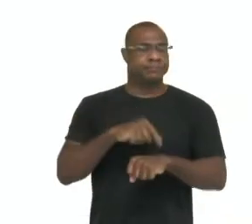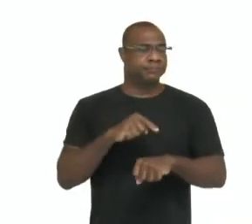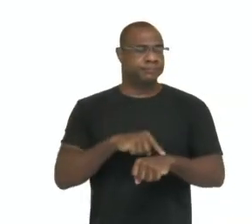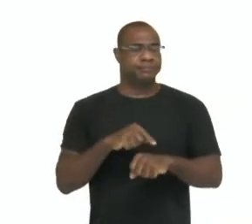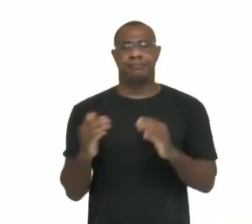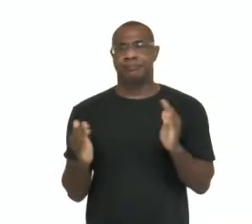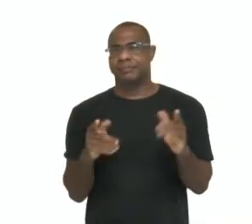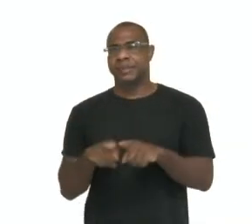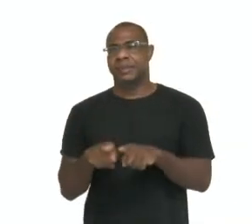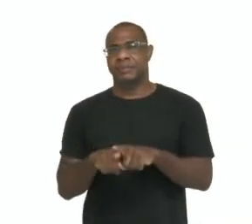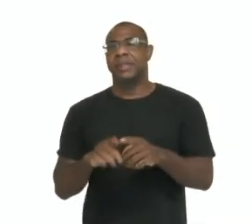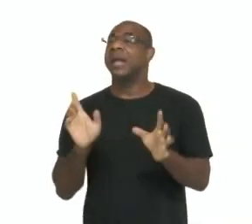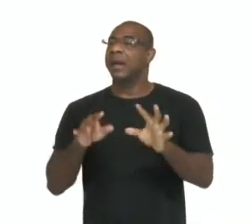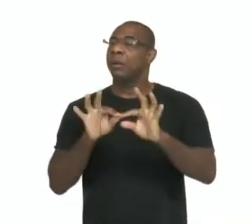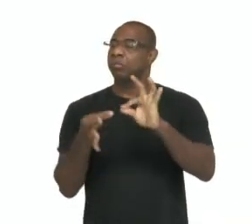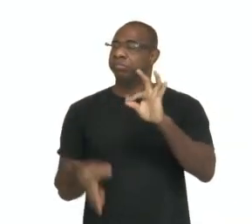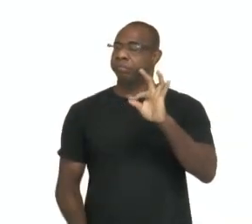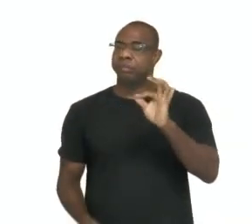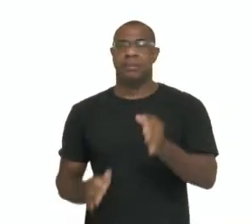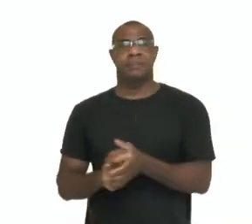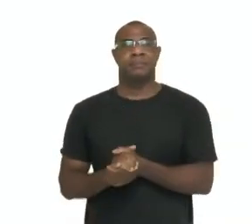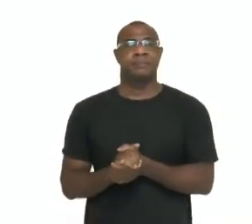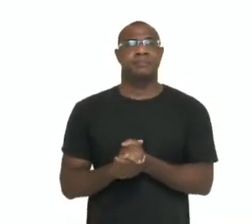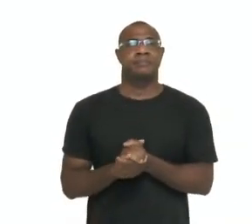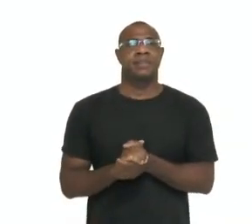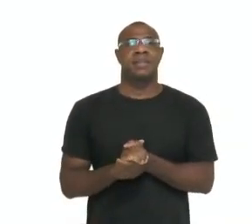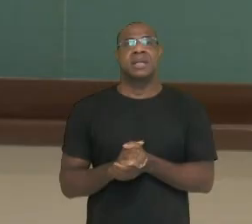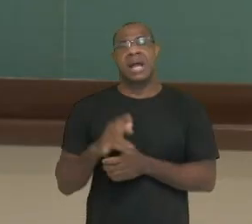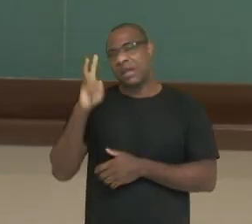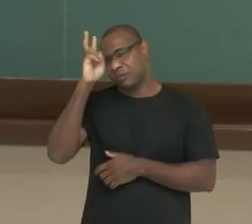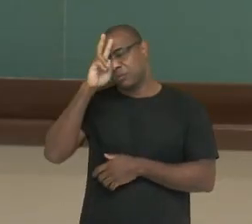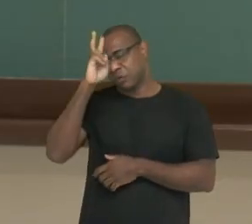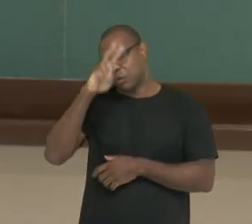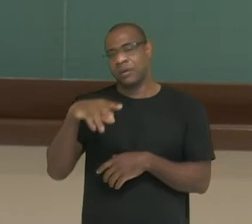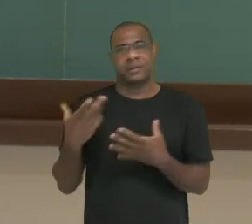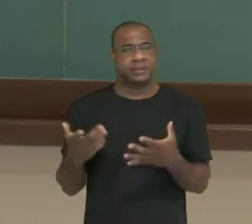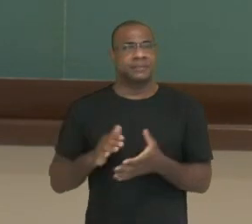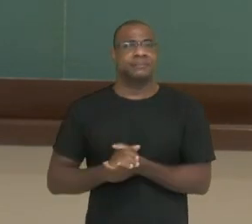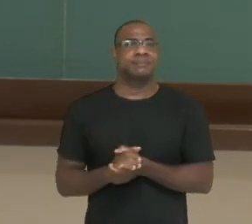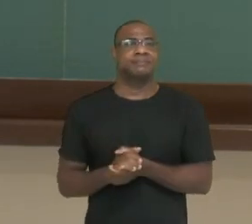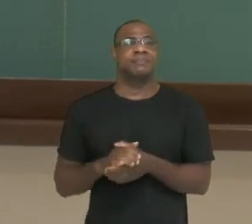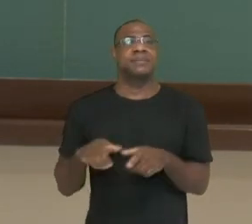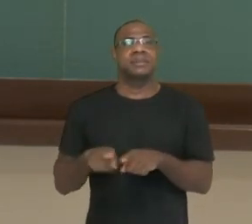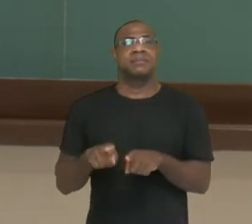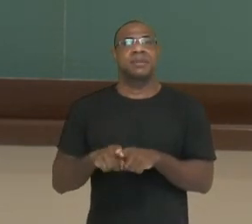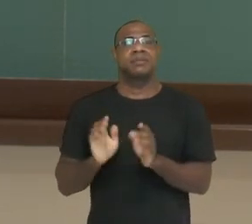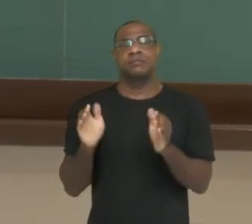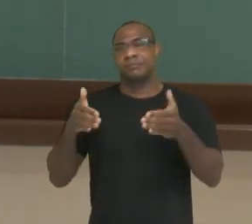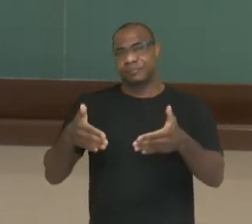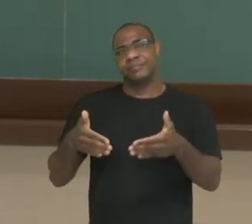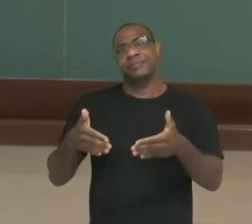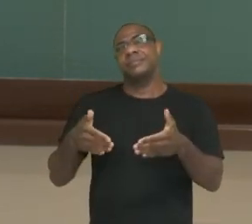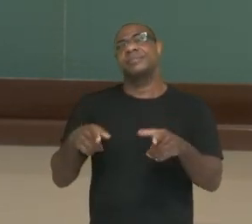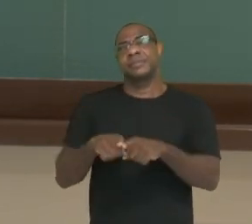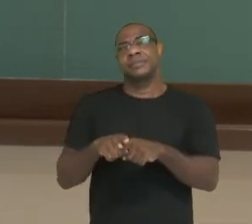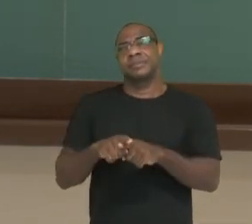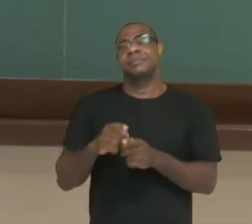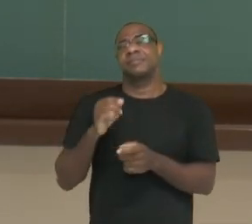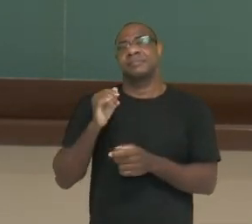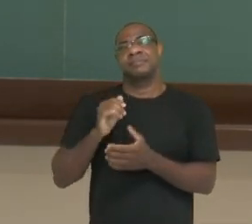romance é muito longo. O enredo com vários fatos. E o foco narrativo em primeira ou terceira pessoa.